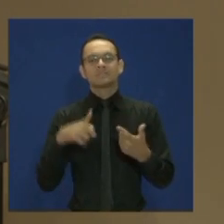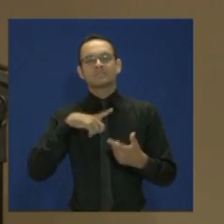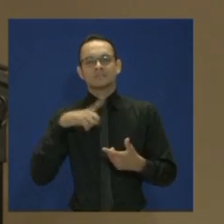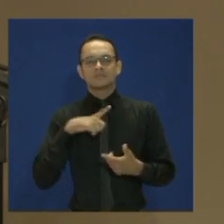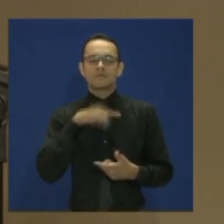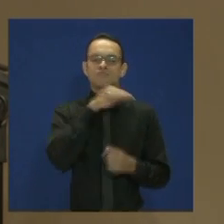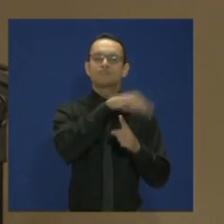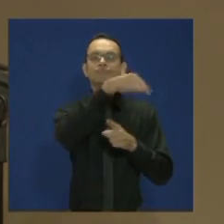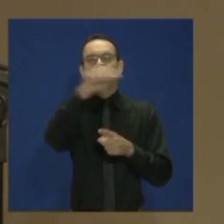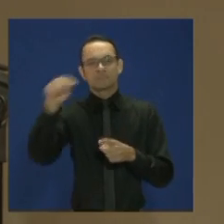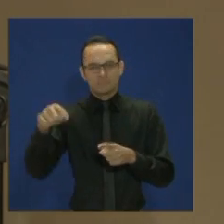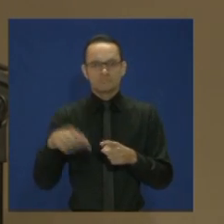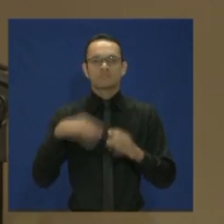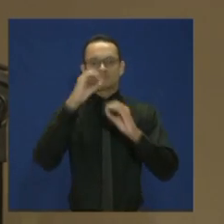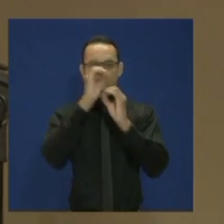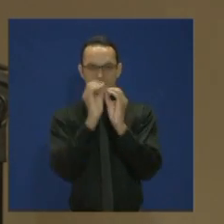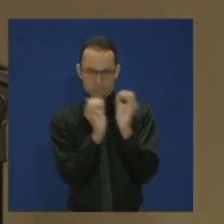universidade.